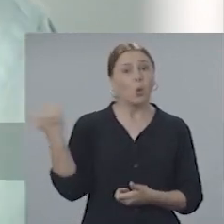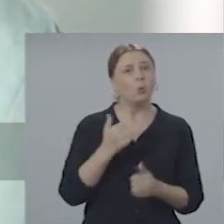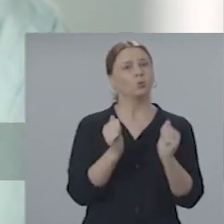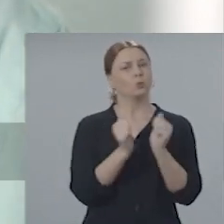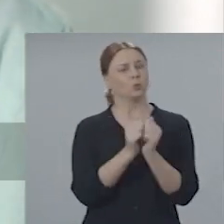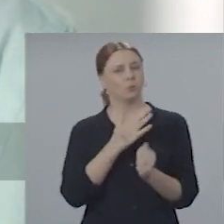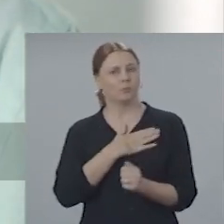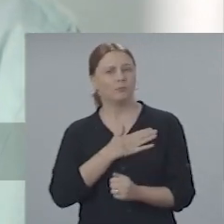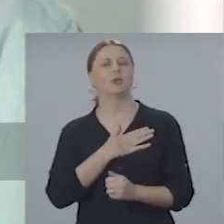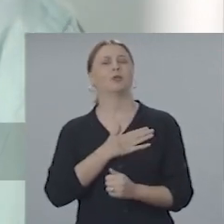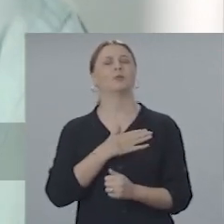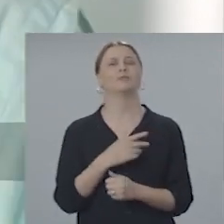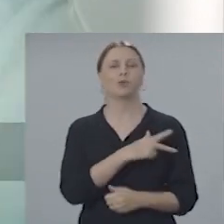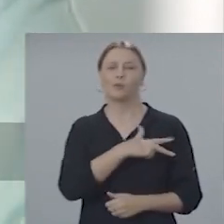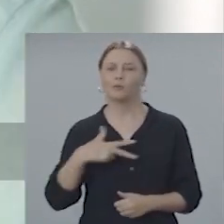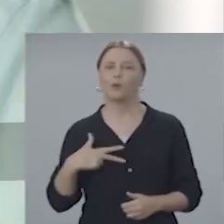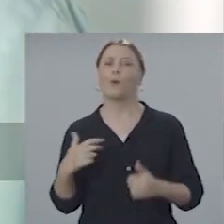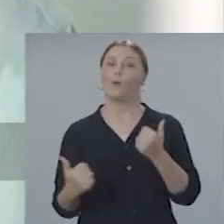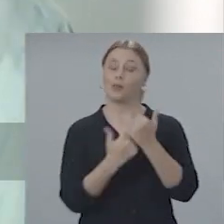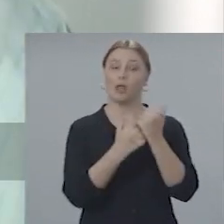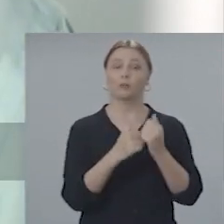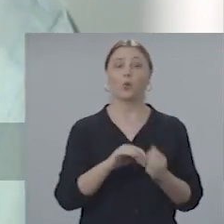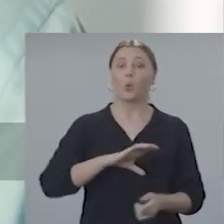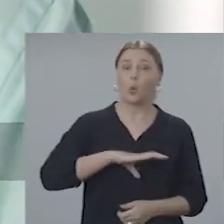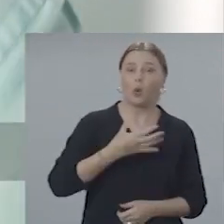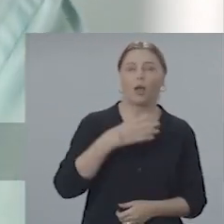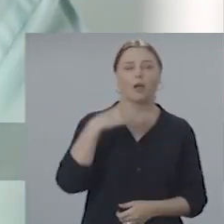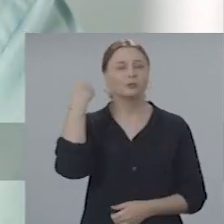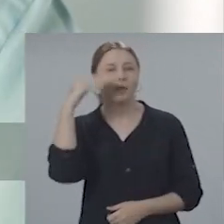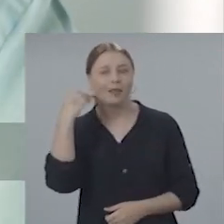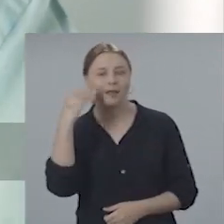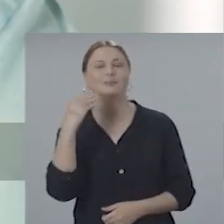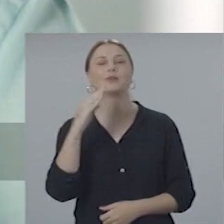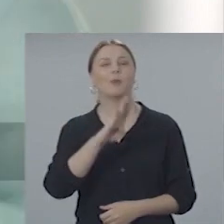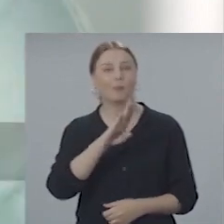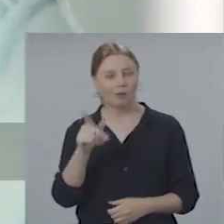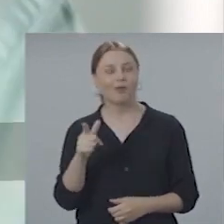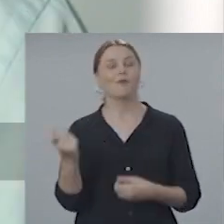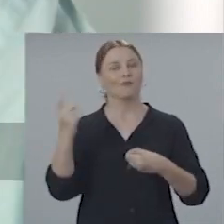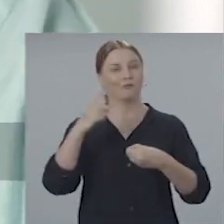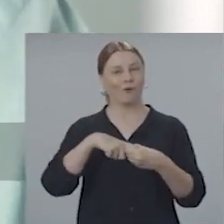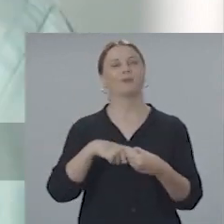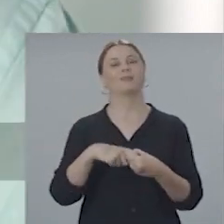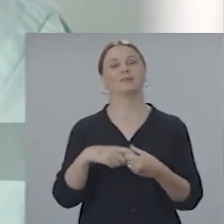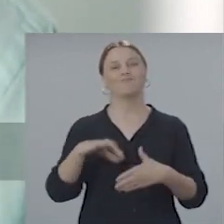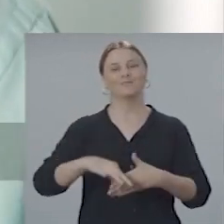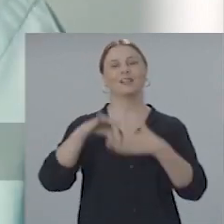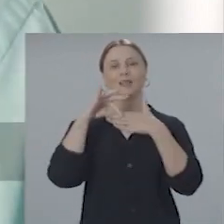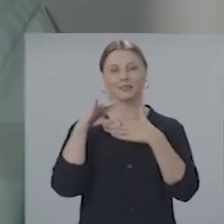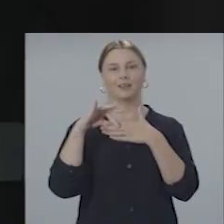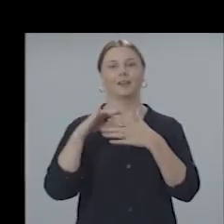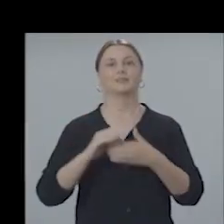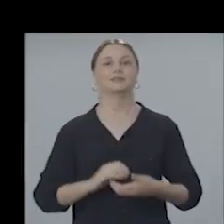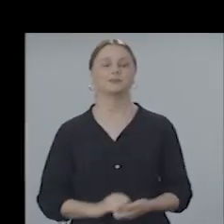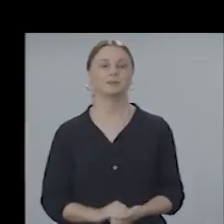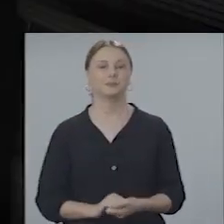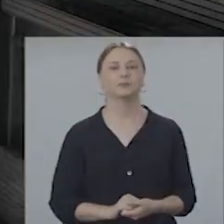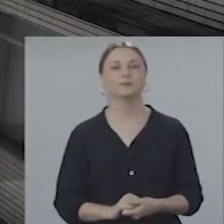oito anos em que fui prefeito. Conte comigo e com o Ronaldo. Com coragem e experiência, Blumenau vai voltar até a liderança.